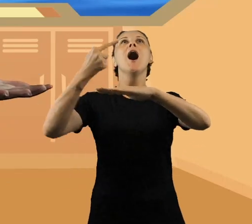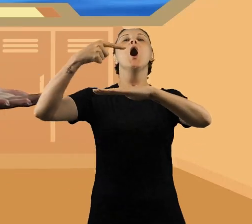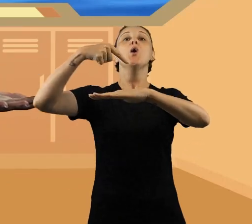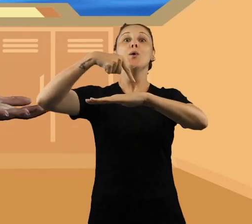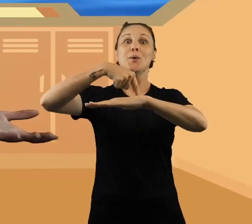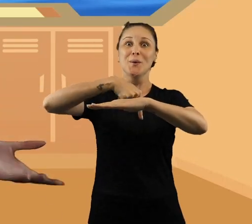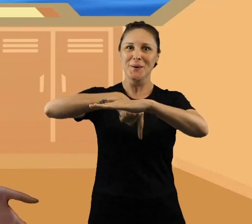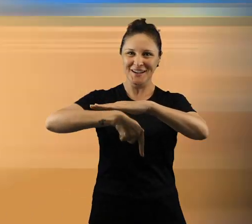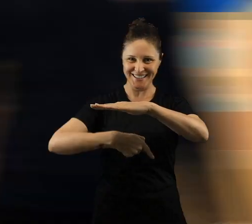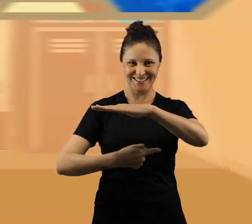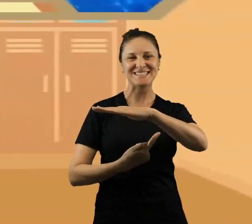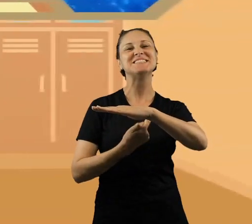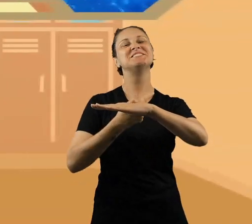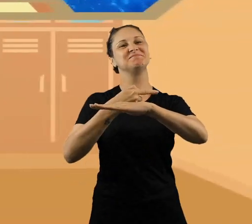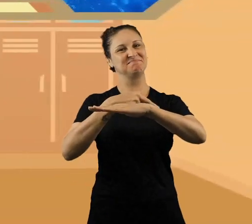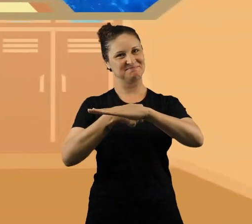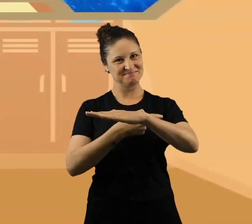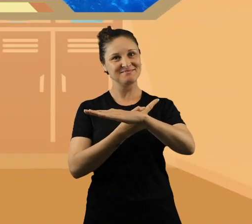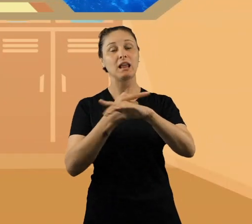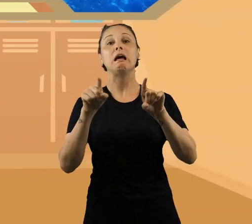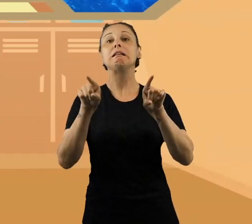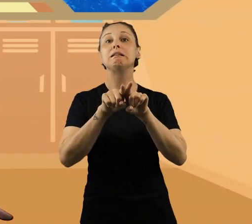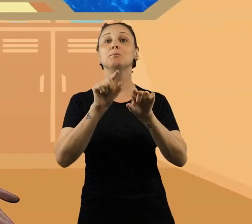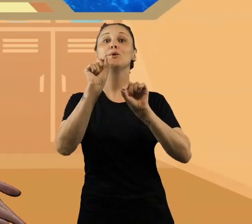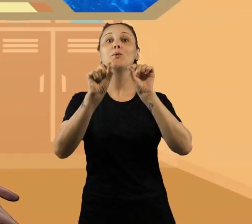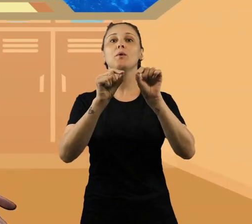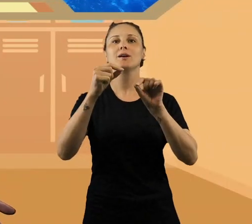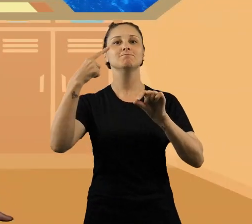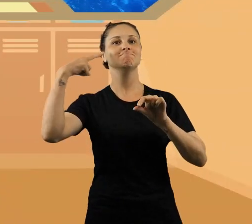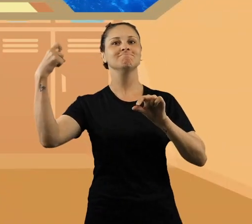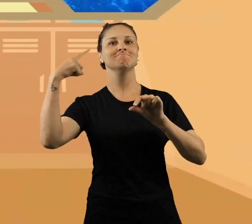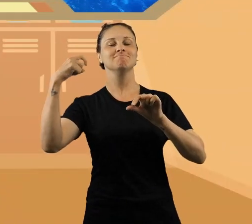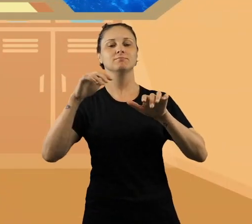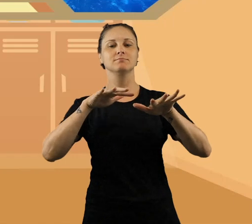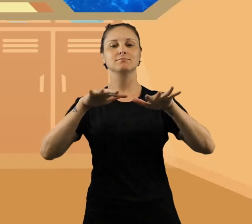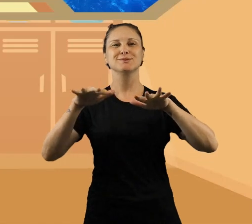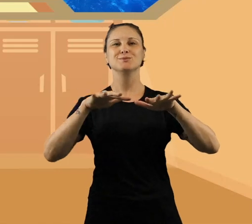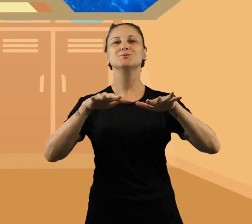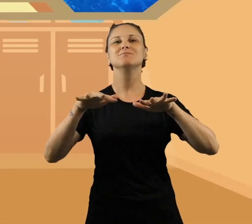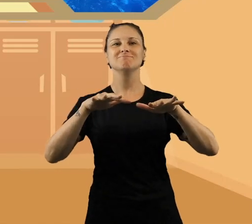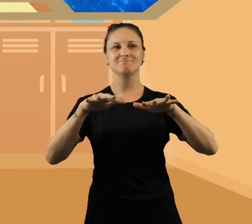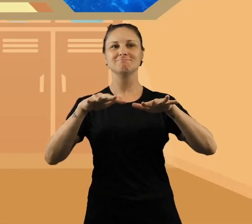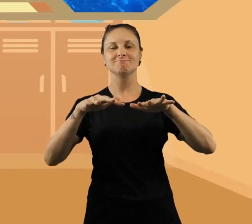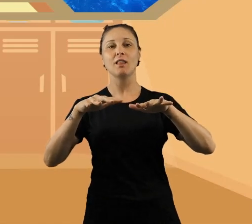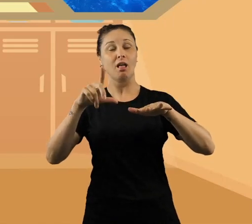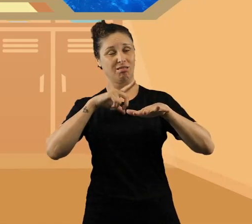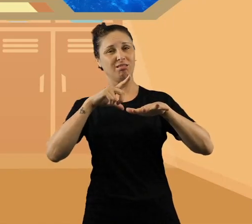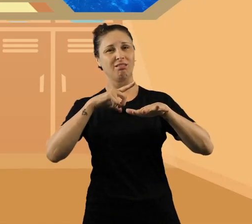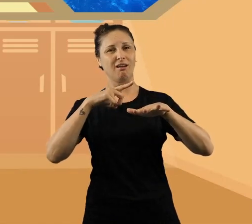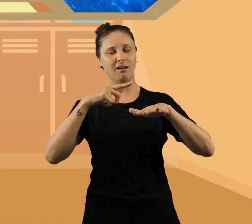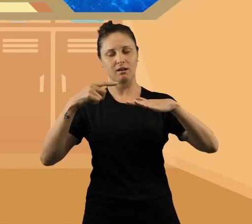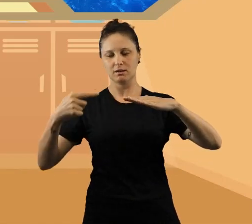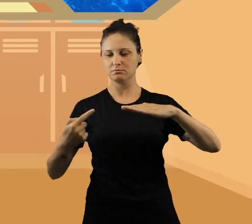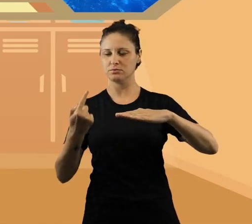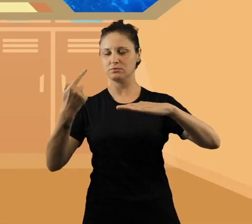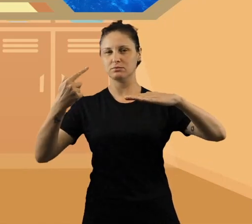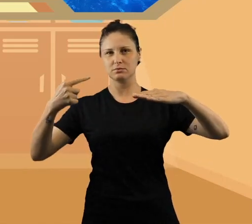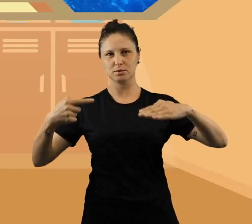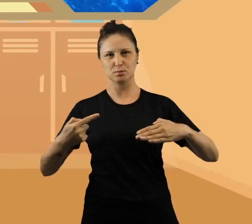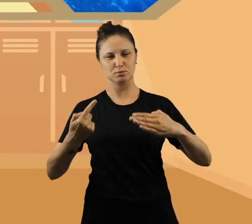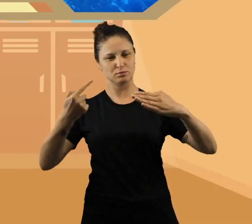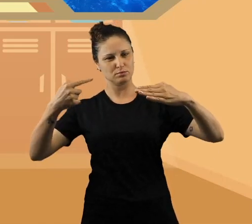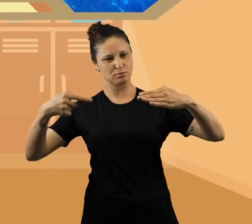eu fiz no meu sonho! Também descobri que eles seguiam através da vibração sonora, chamada de